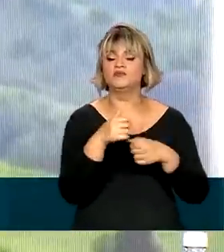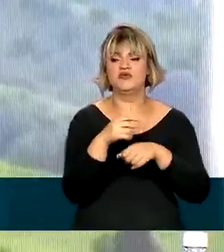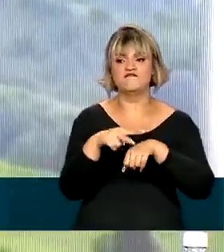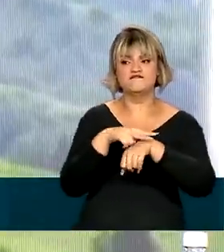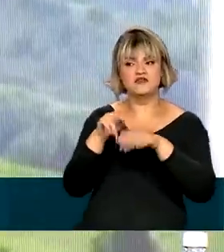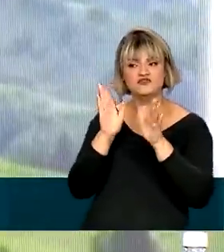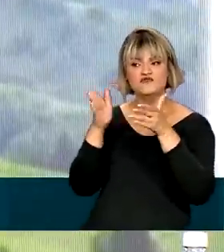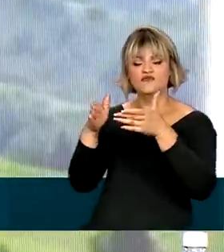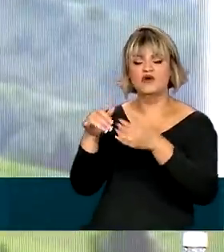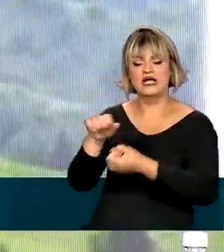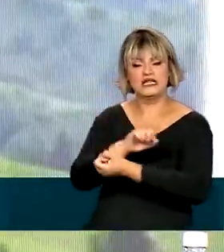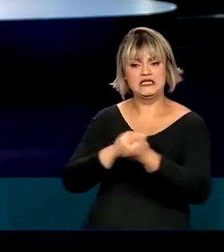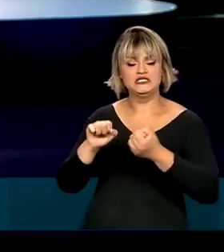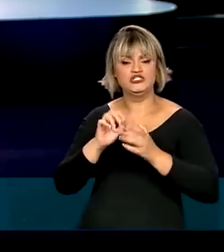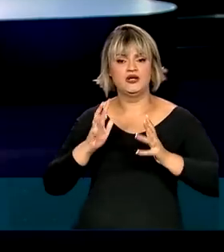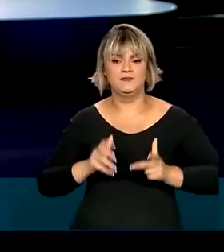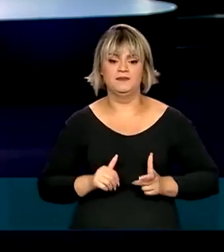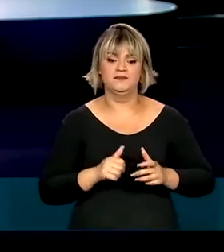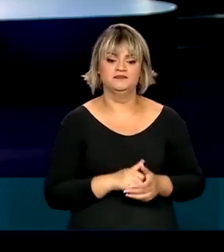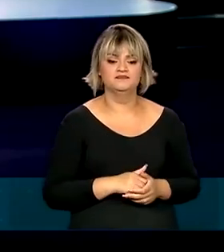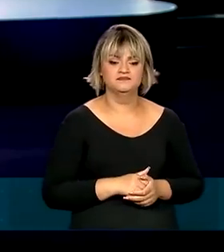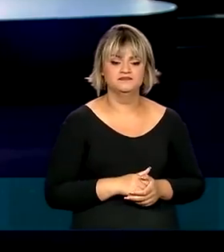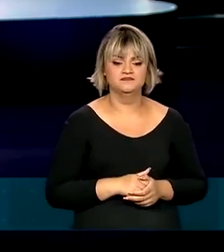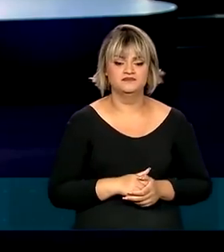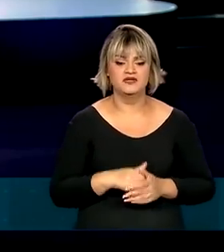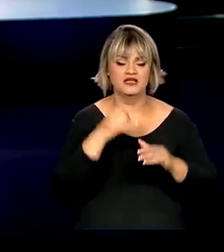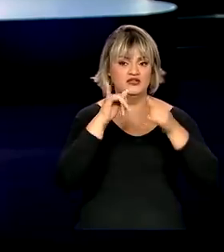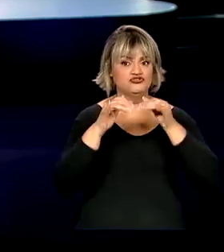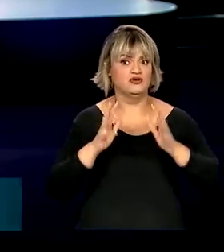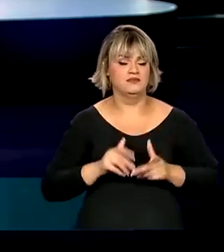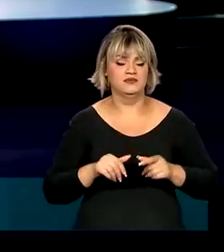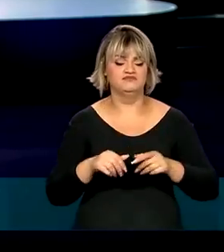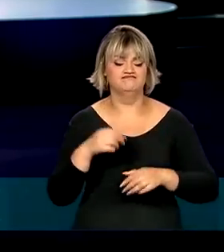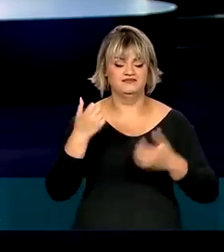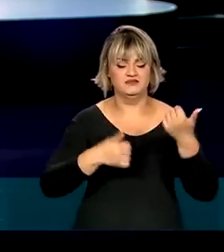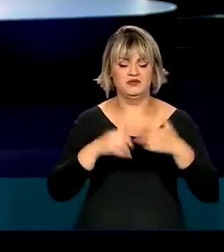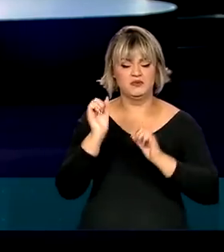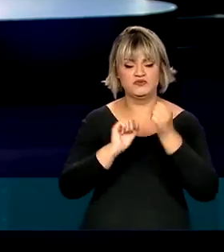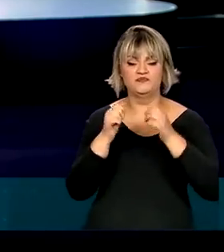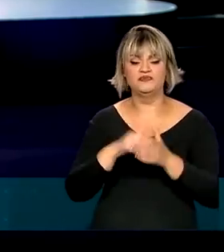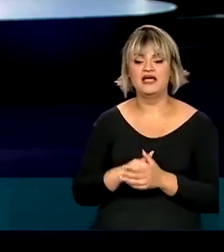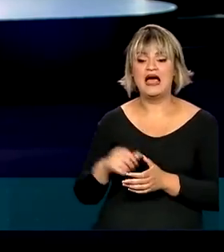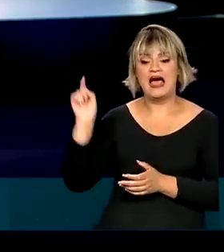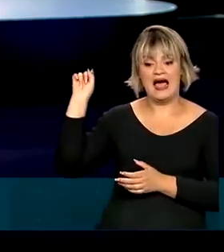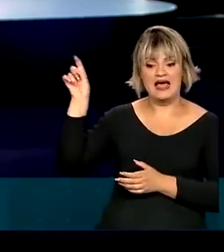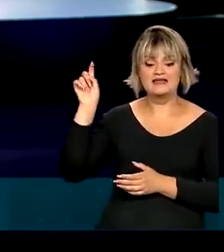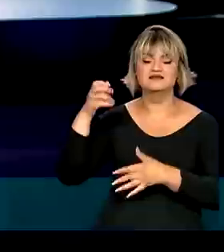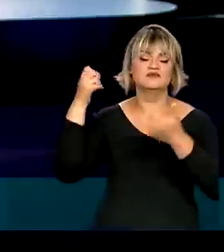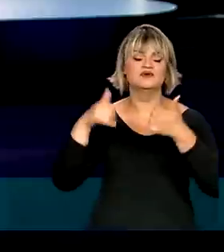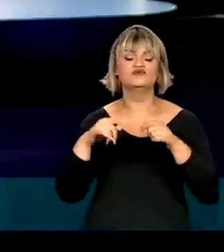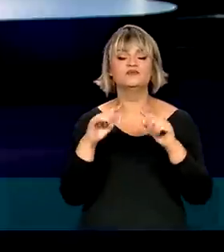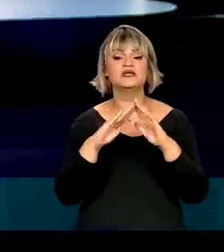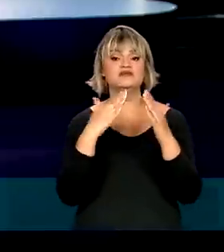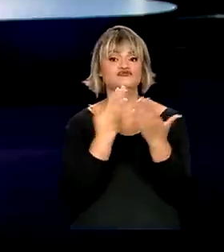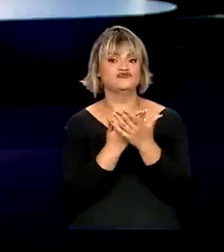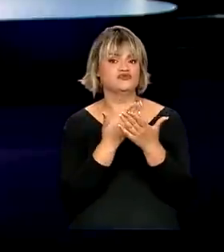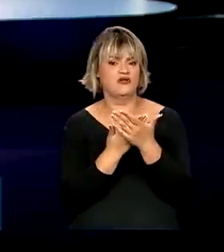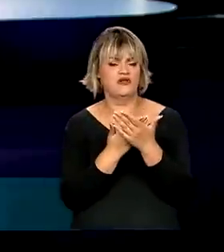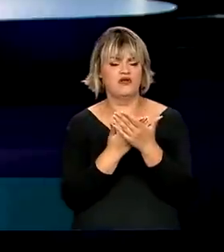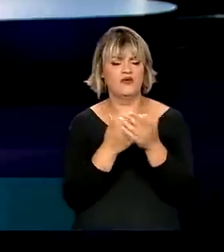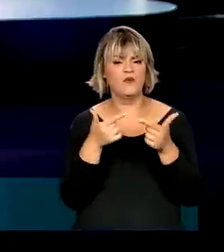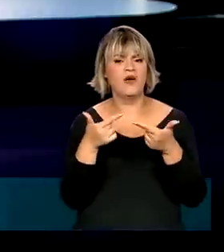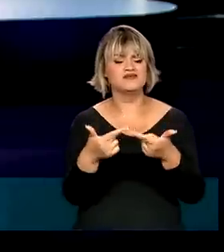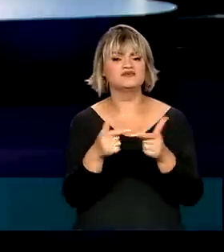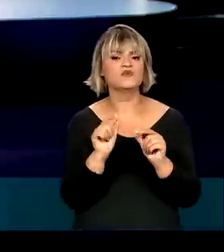está olhando muito para energias renováveis. No estande da CNI, também foi debatido o projeto Escolas Mais Verdes, iniciativa que tem como